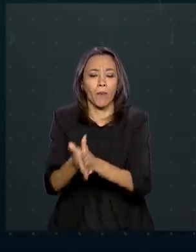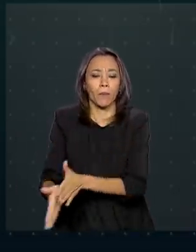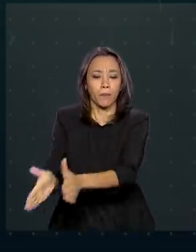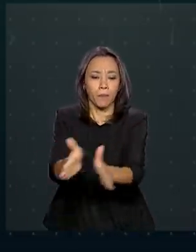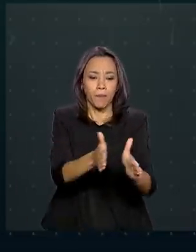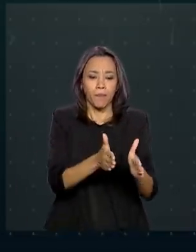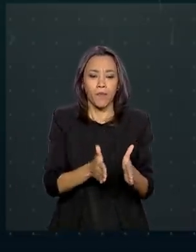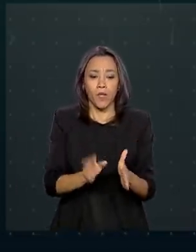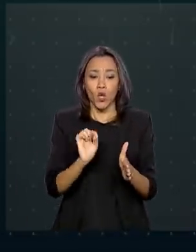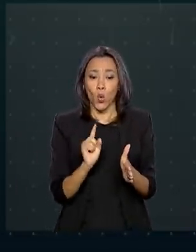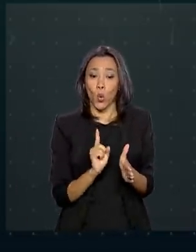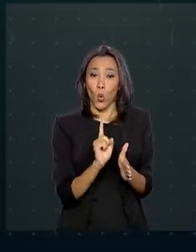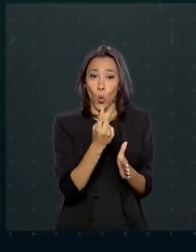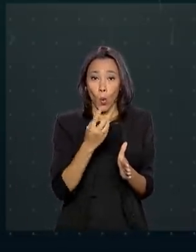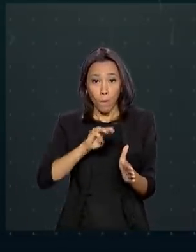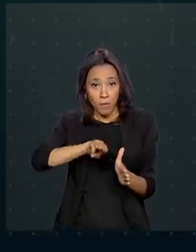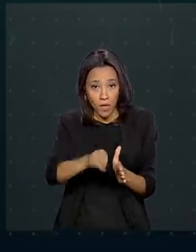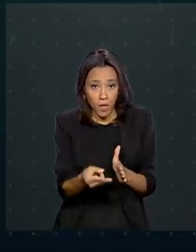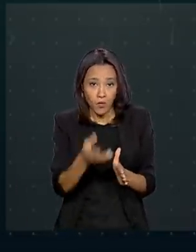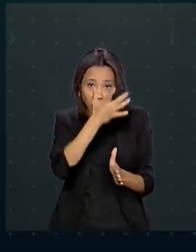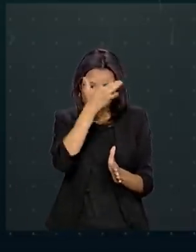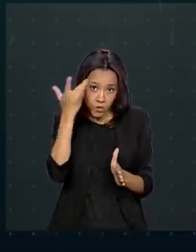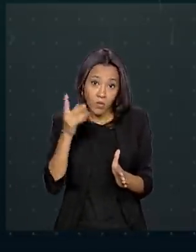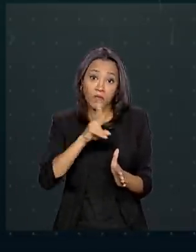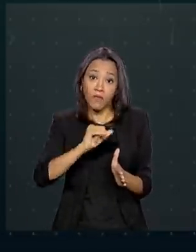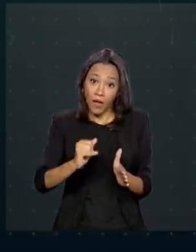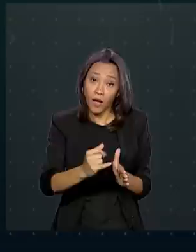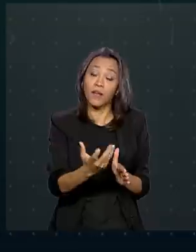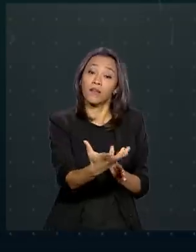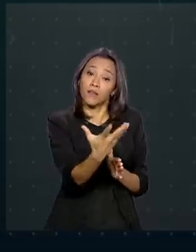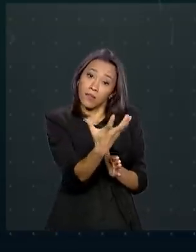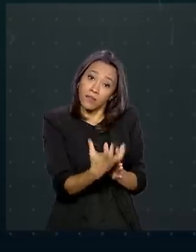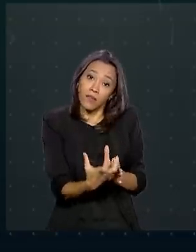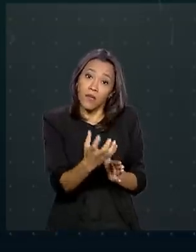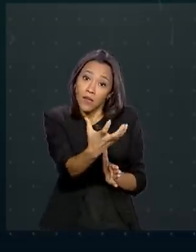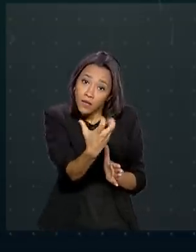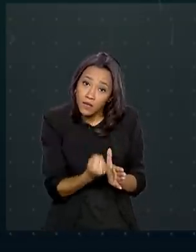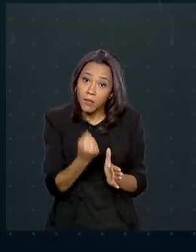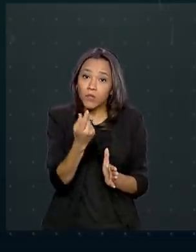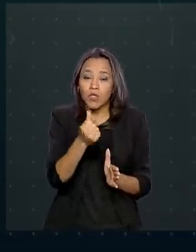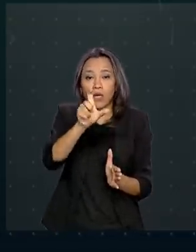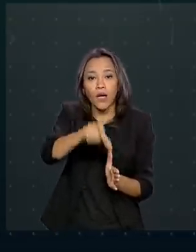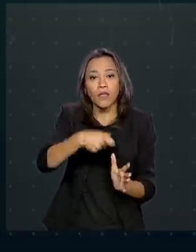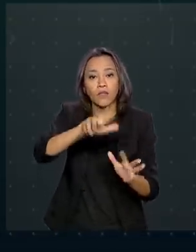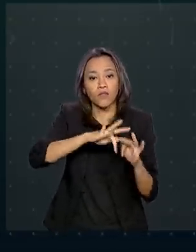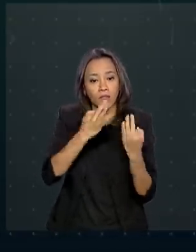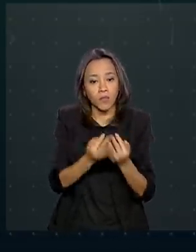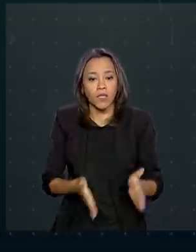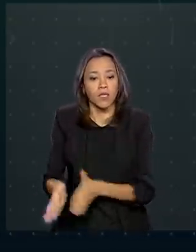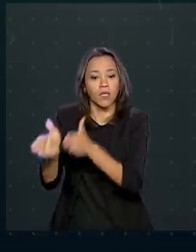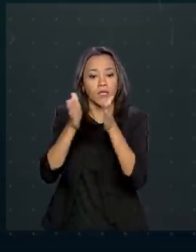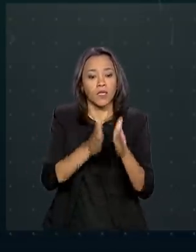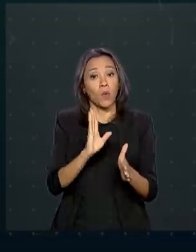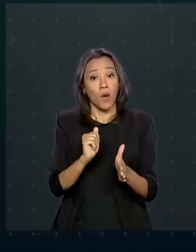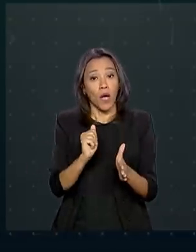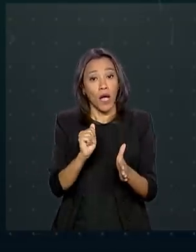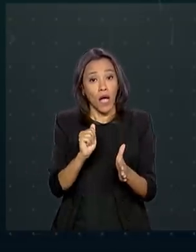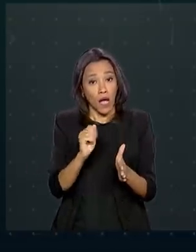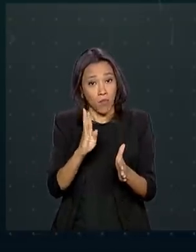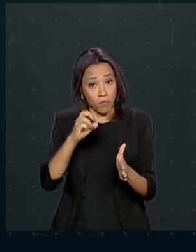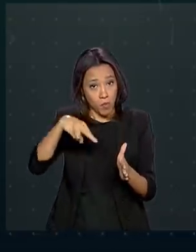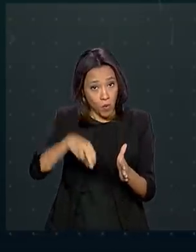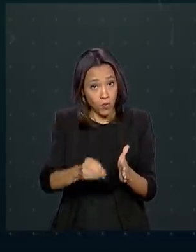milhão de pessoas vão ser incluídas no programa Bolsa Família. O abono salarial será antecipado para junho.